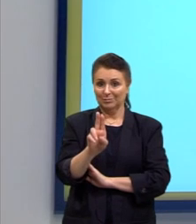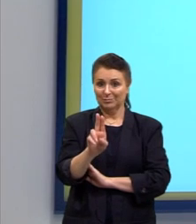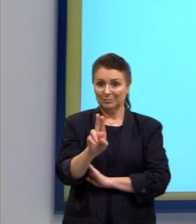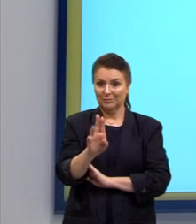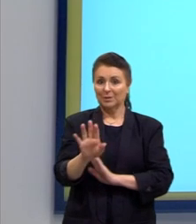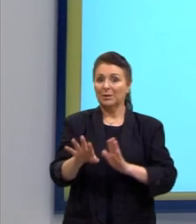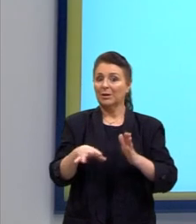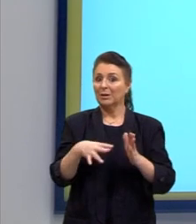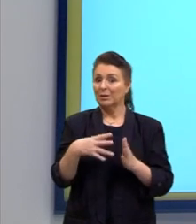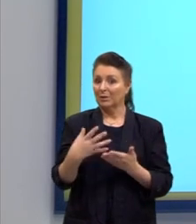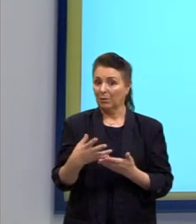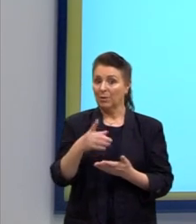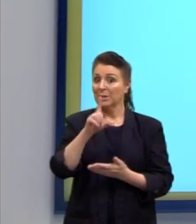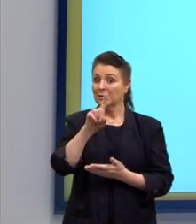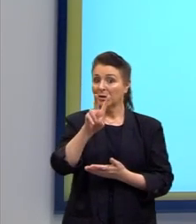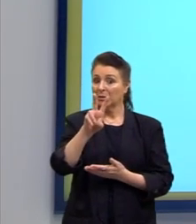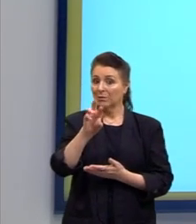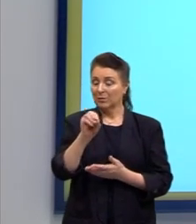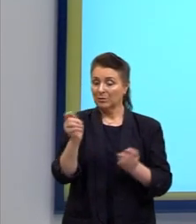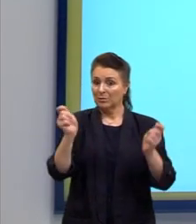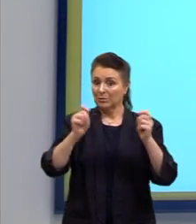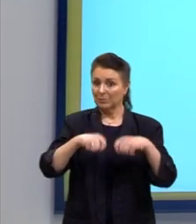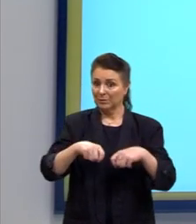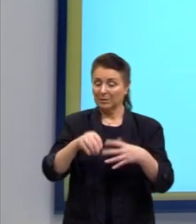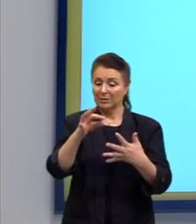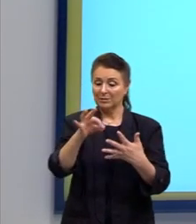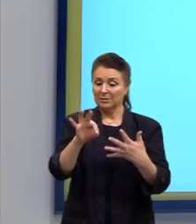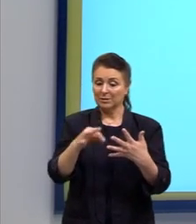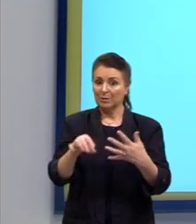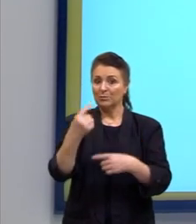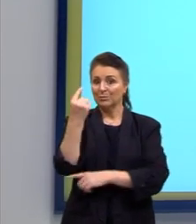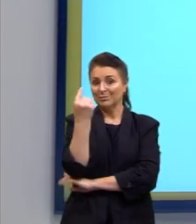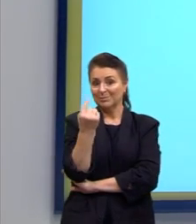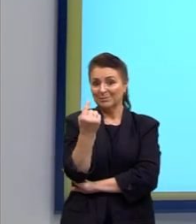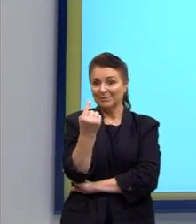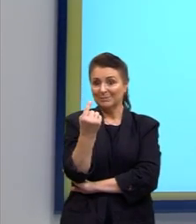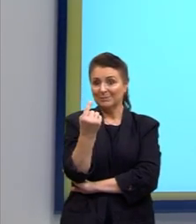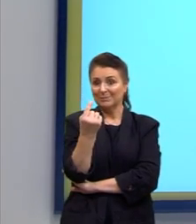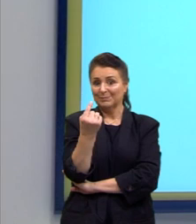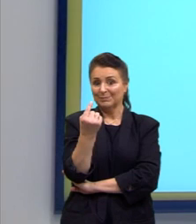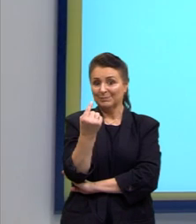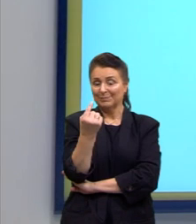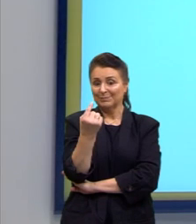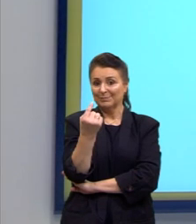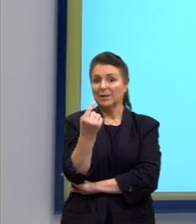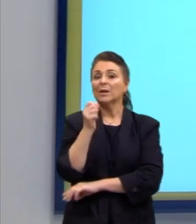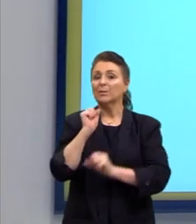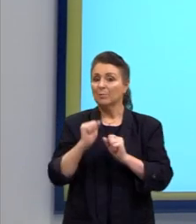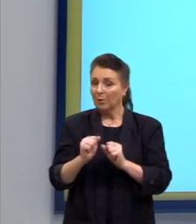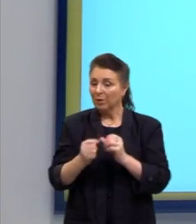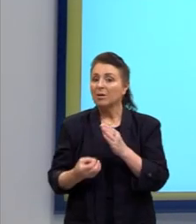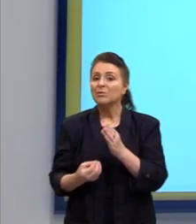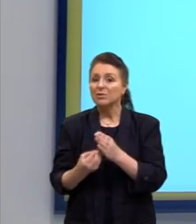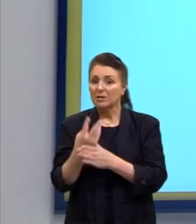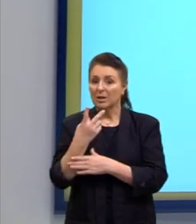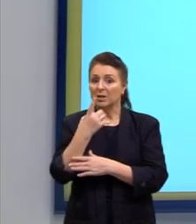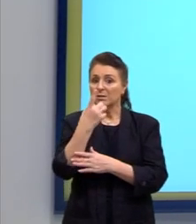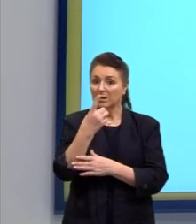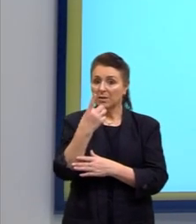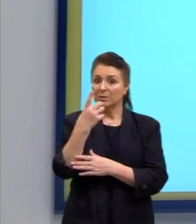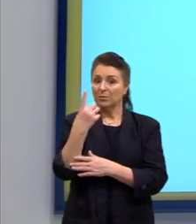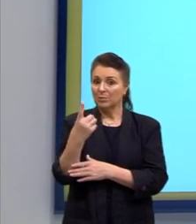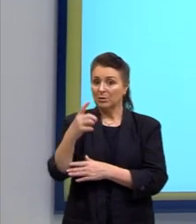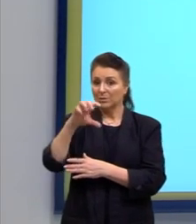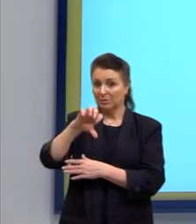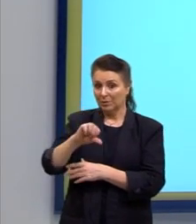120 possibilidades, nós descartamos uma só. Então, ele poderá criar, né, 119